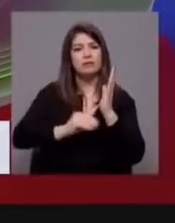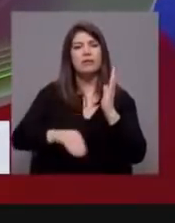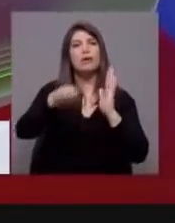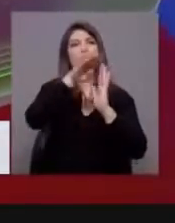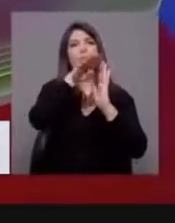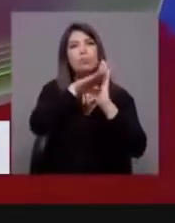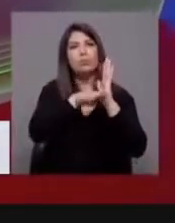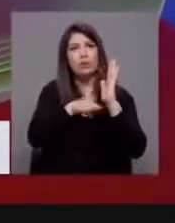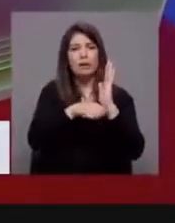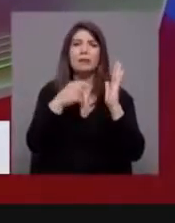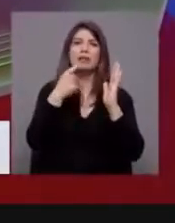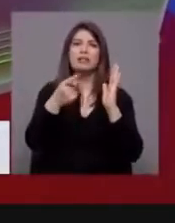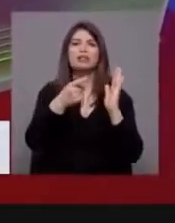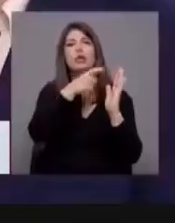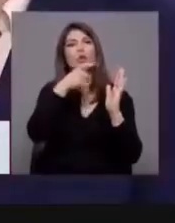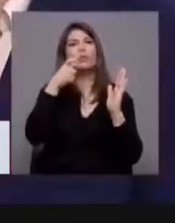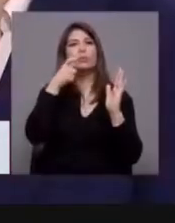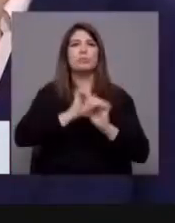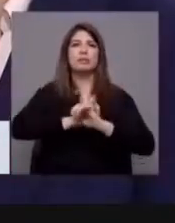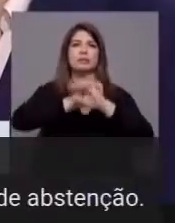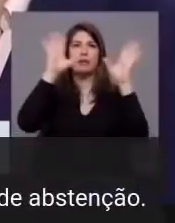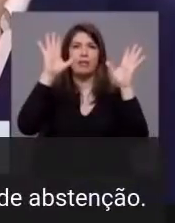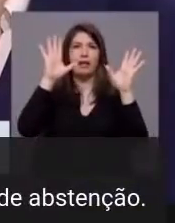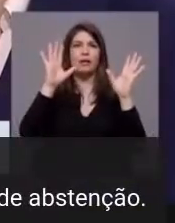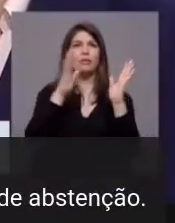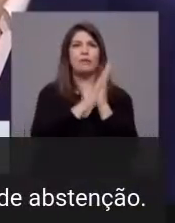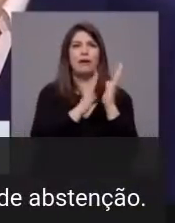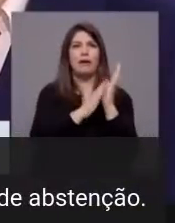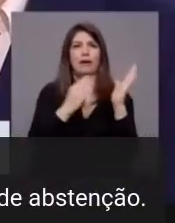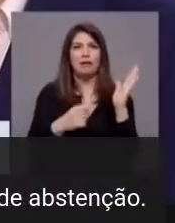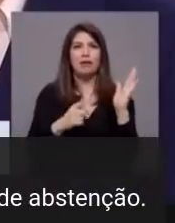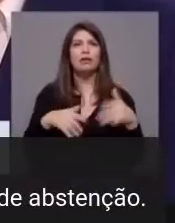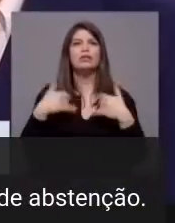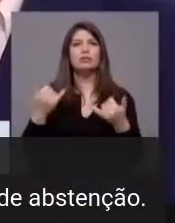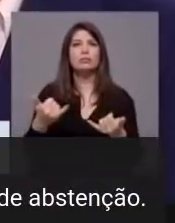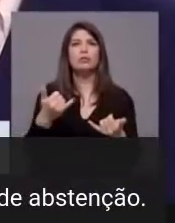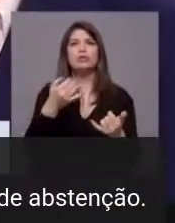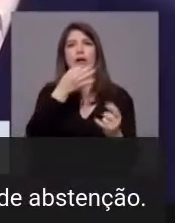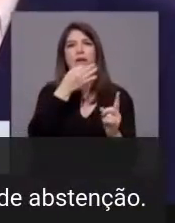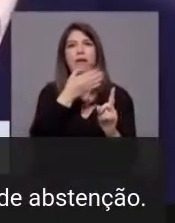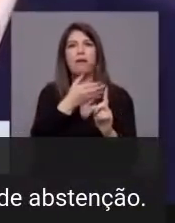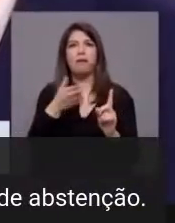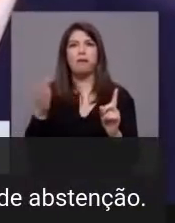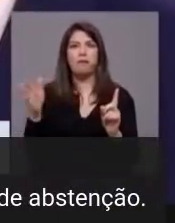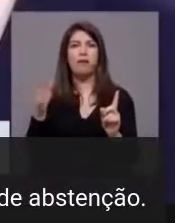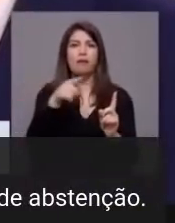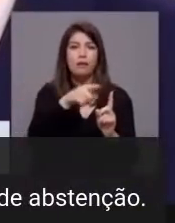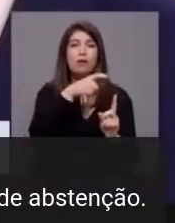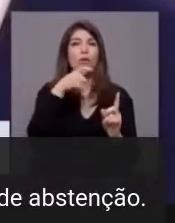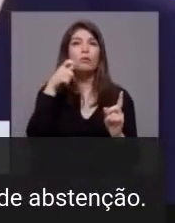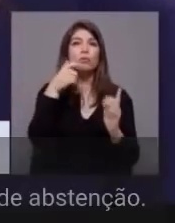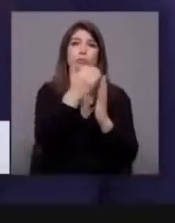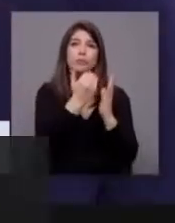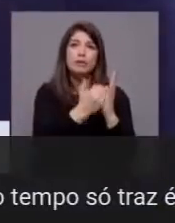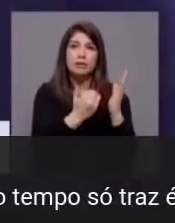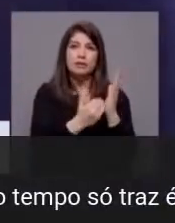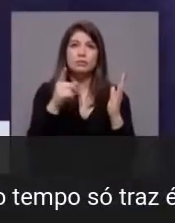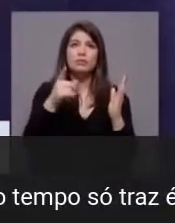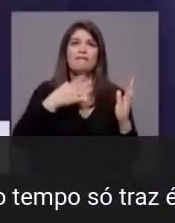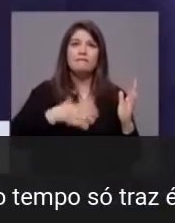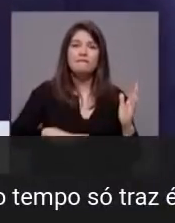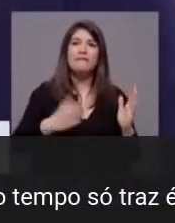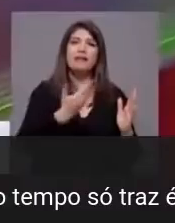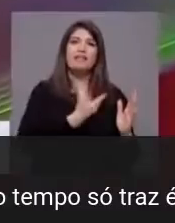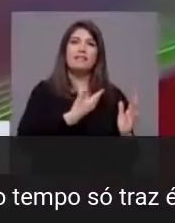compromissos claros e depois quer passar de levezinho sobre o compromisso que aqui se propõe. O compromisso que aqui assume é de emitir